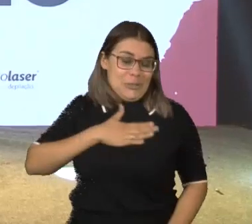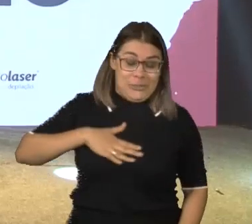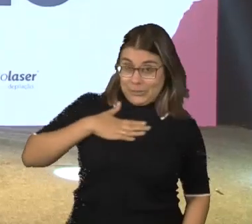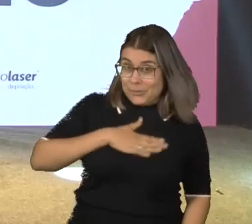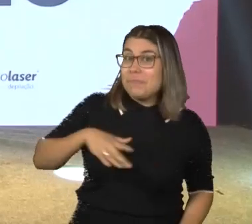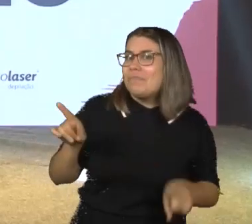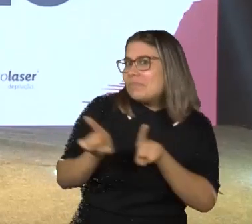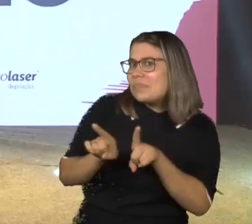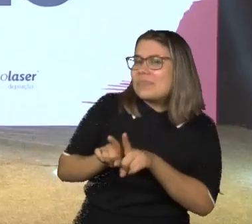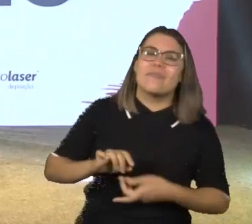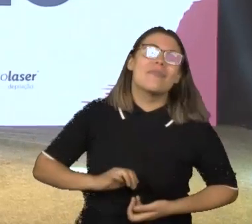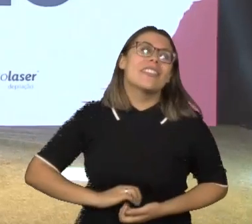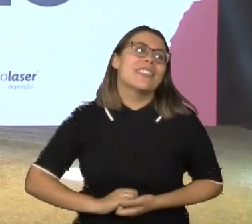também.